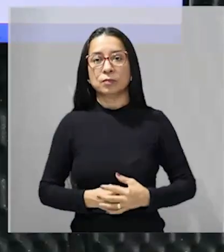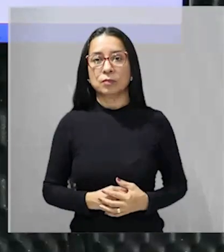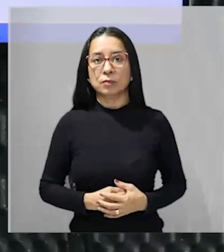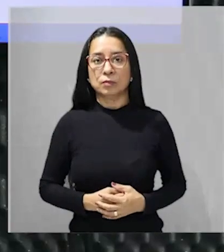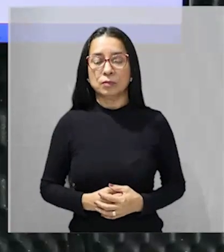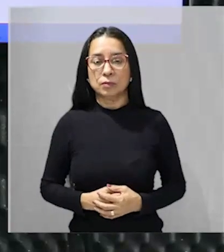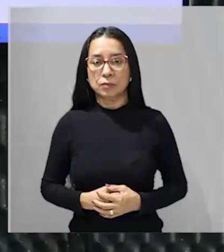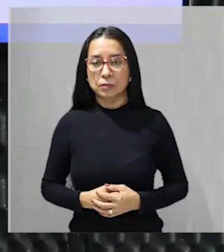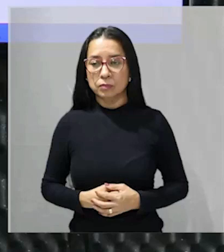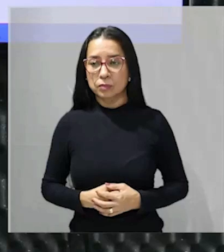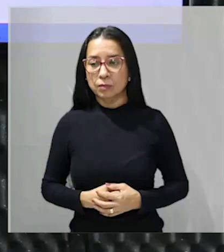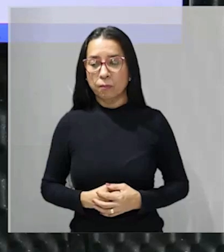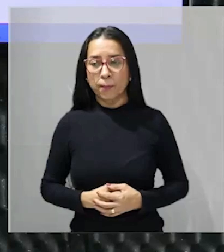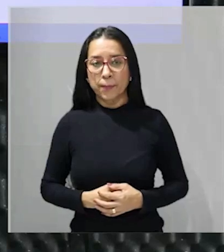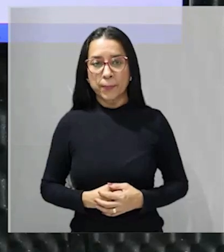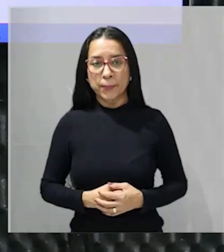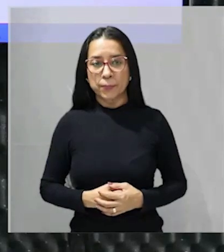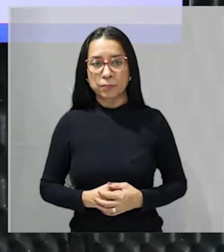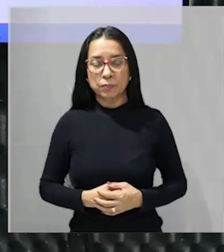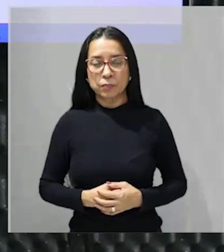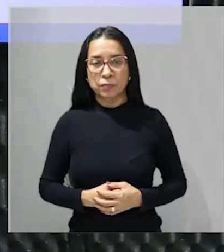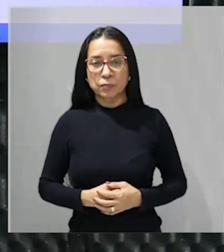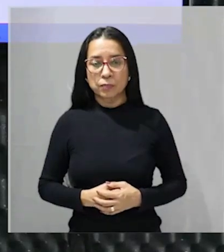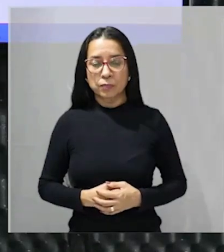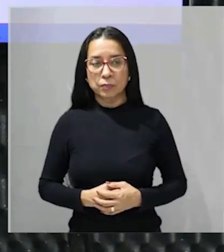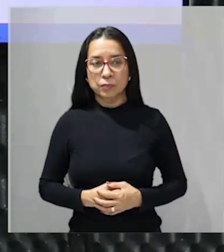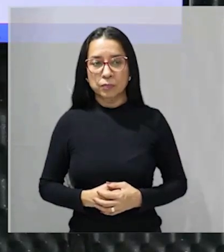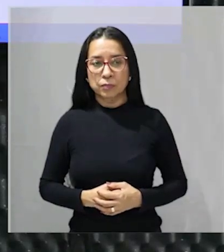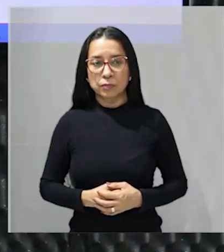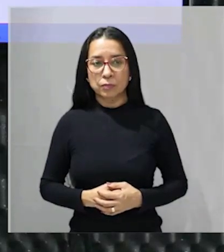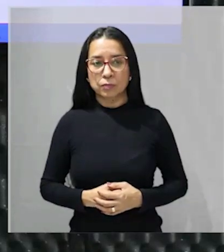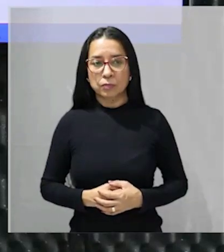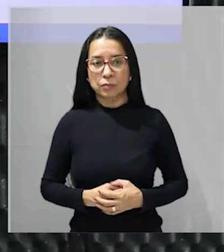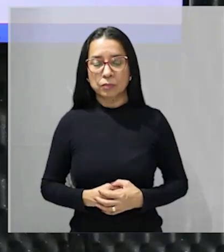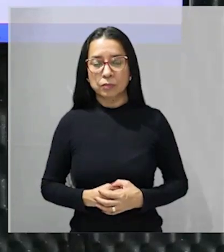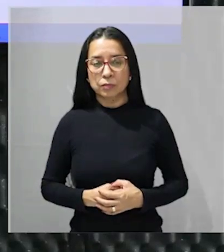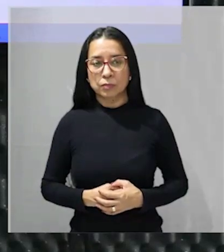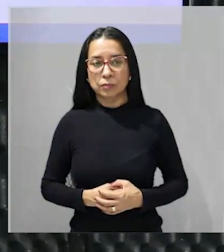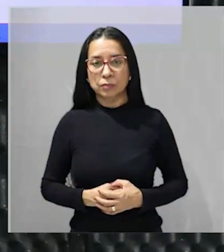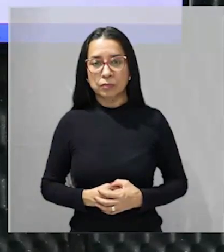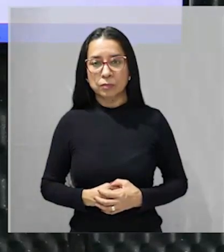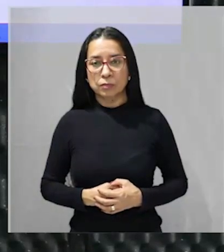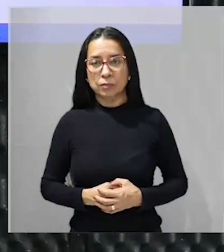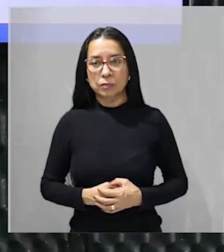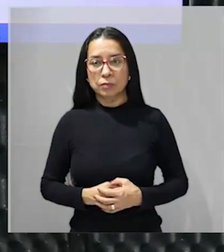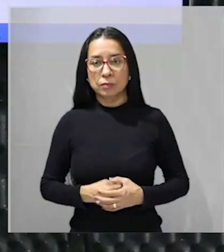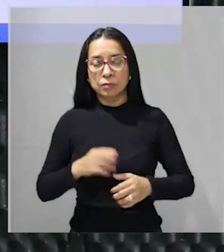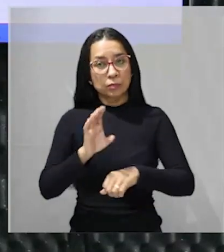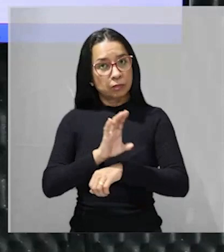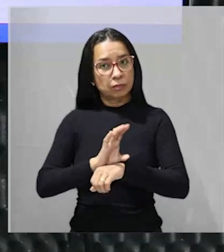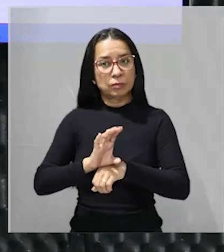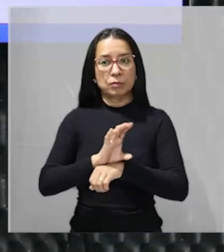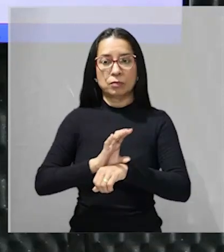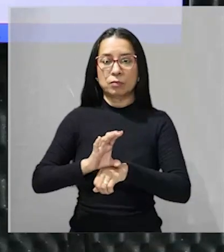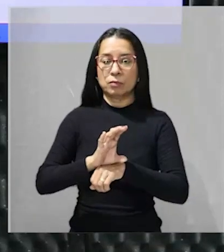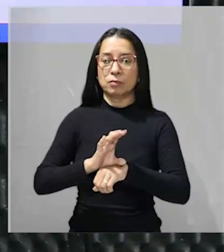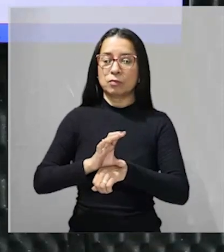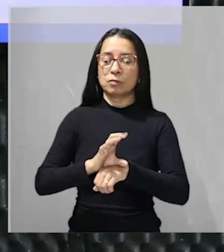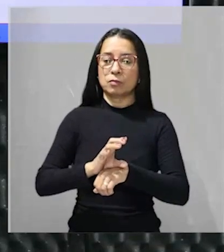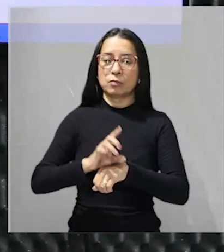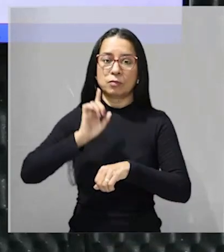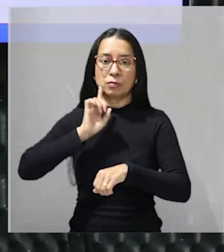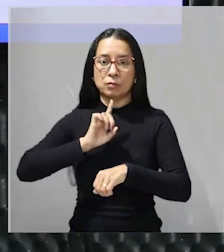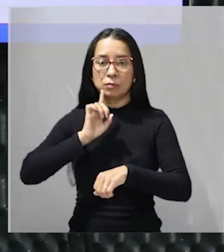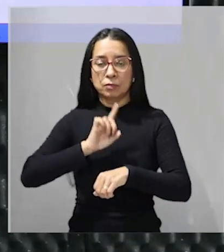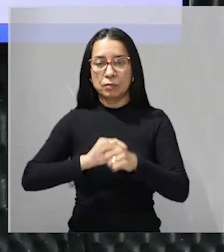foi aprovada em 1787 a constituição norte-americana foi logo depois da independência